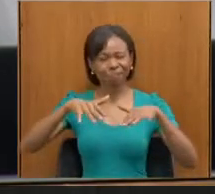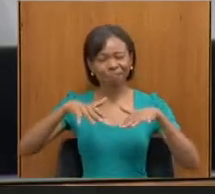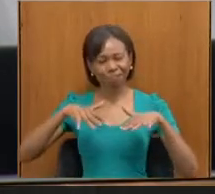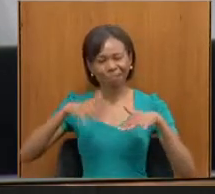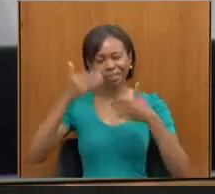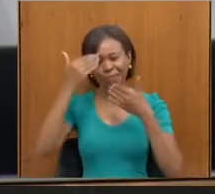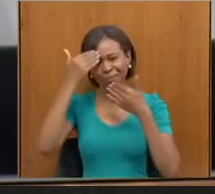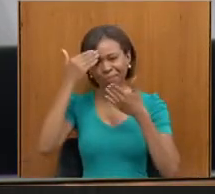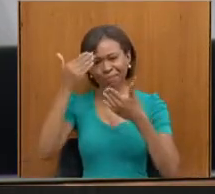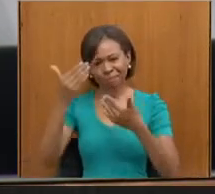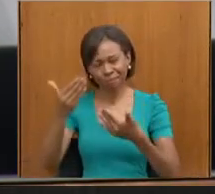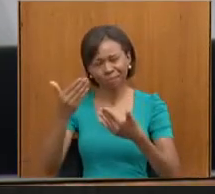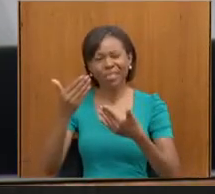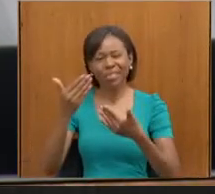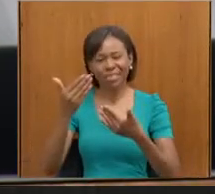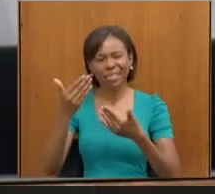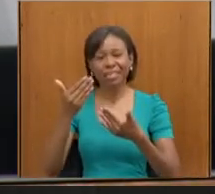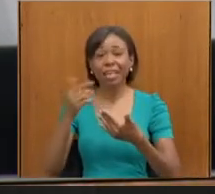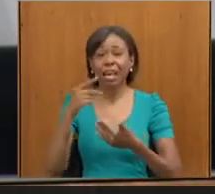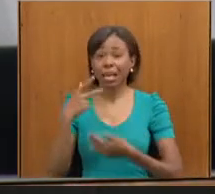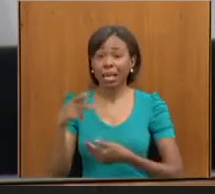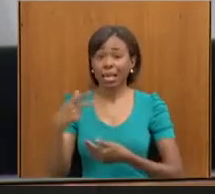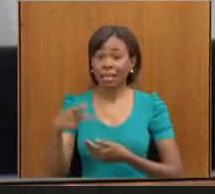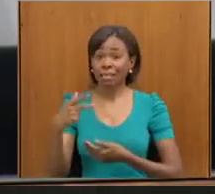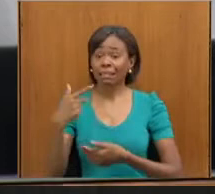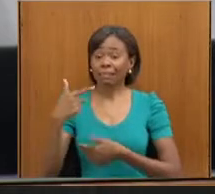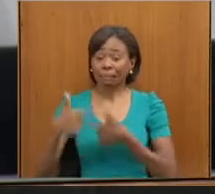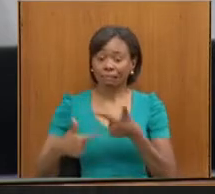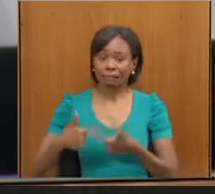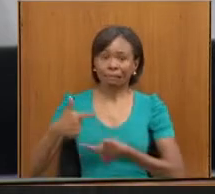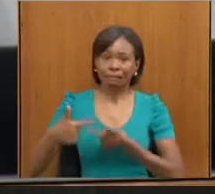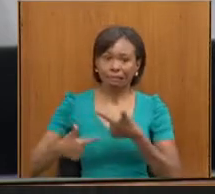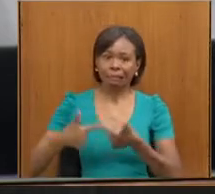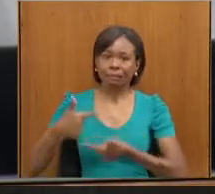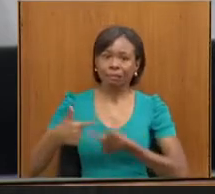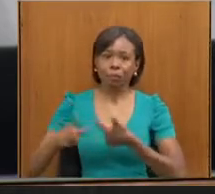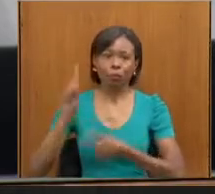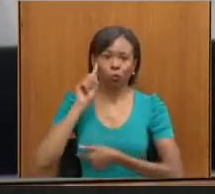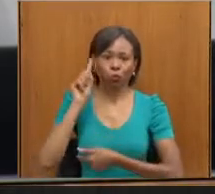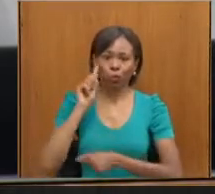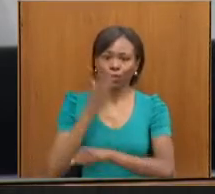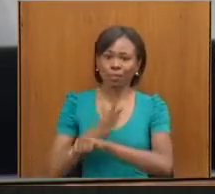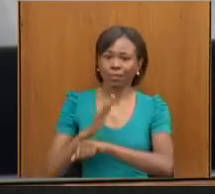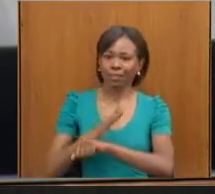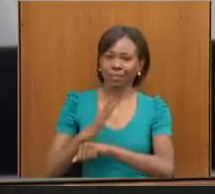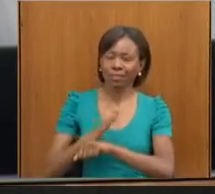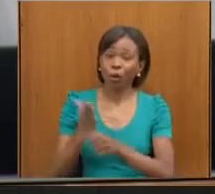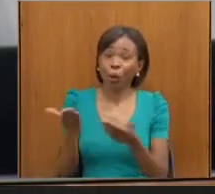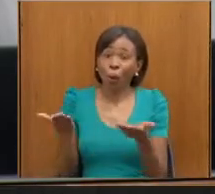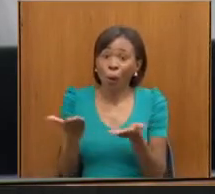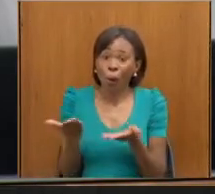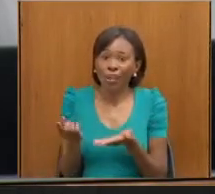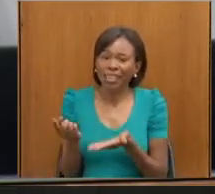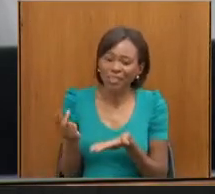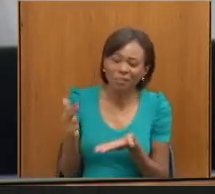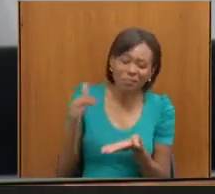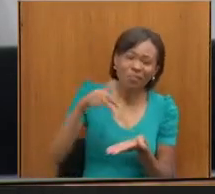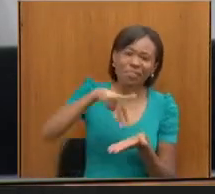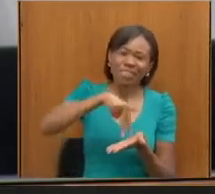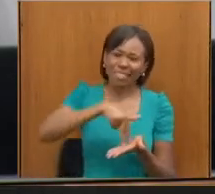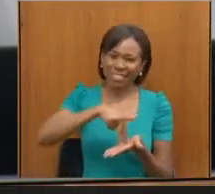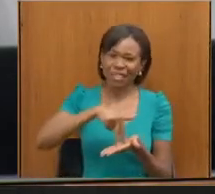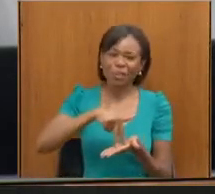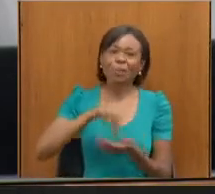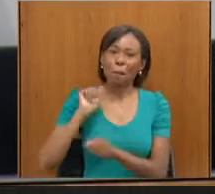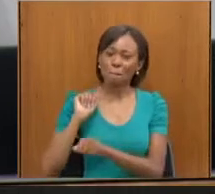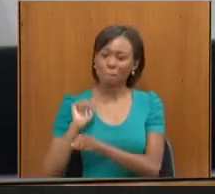agradecer, a gente sabe como é corrida a sua agenda, os treinos aí diários, e hoje você deu uma paradinha nos treinos para vir aqui,